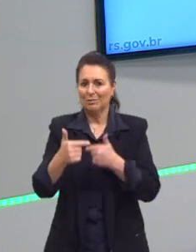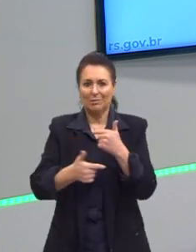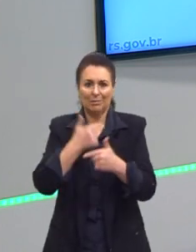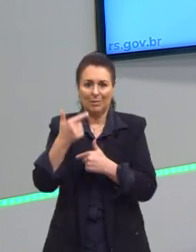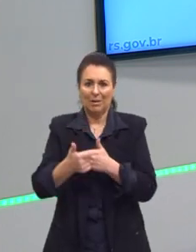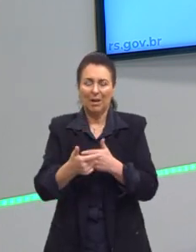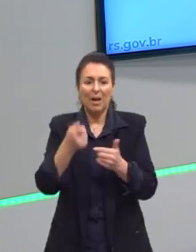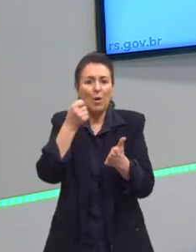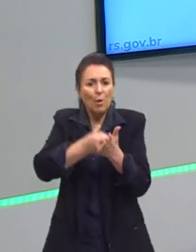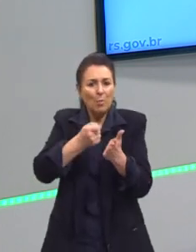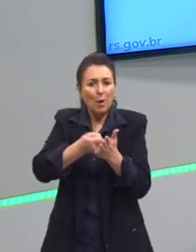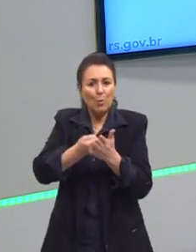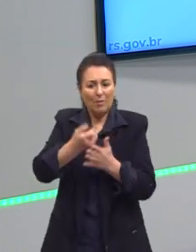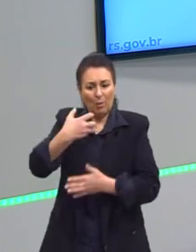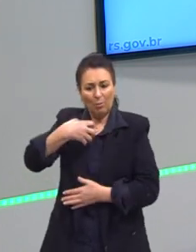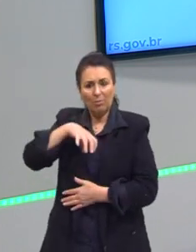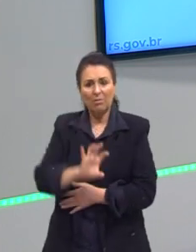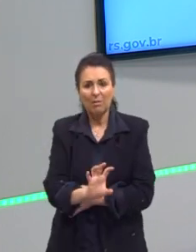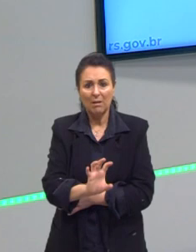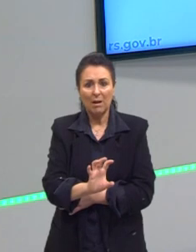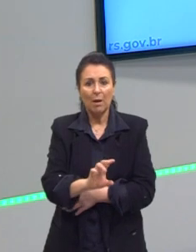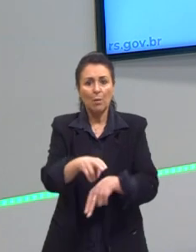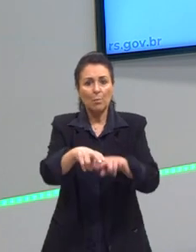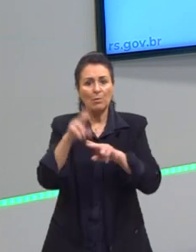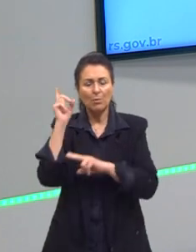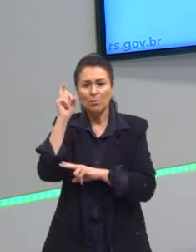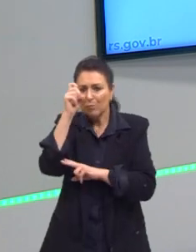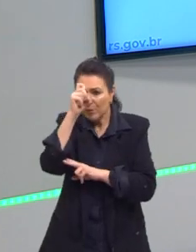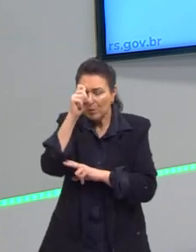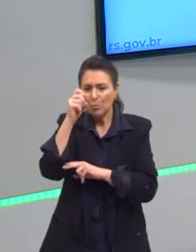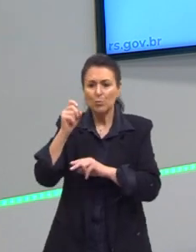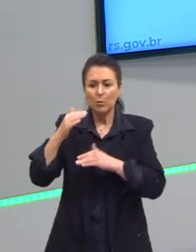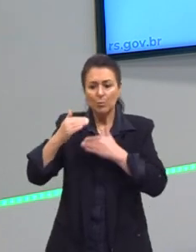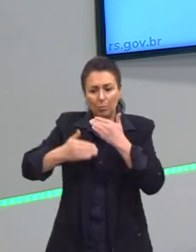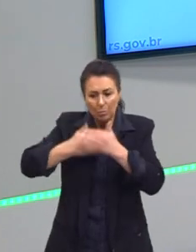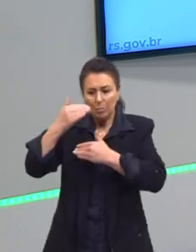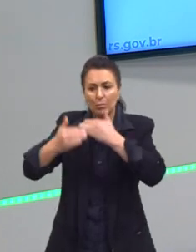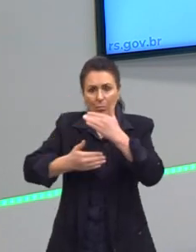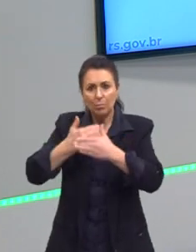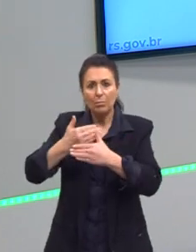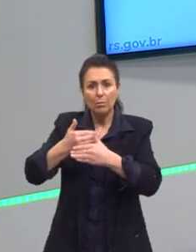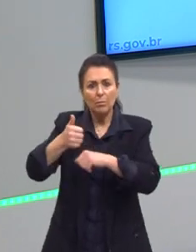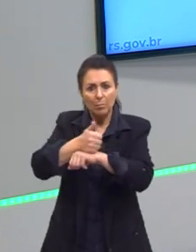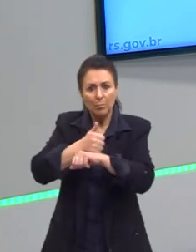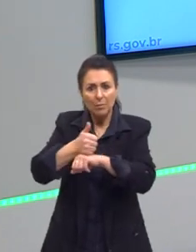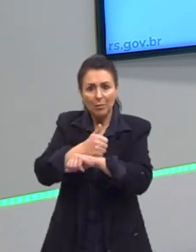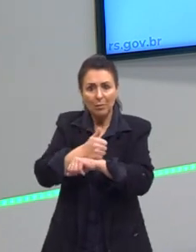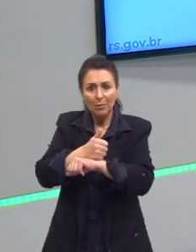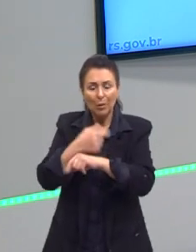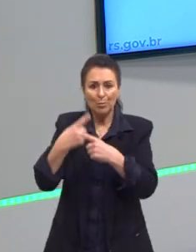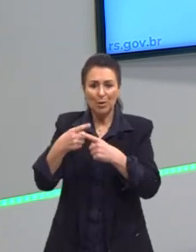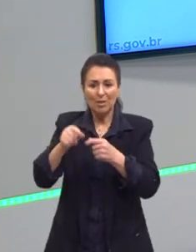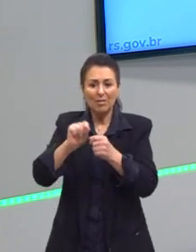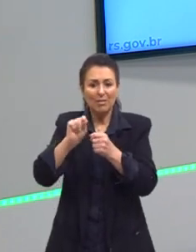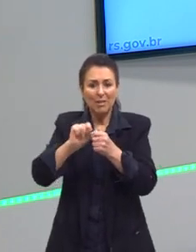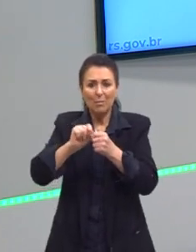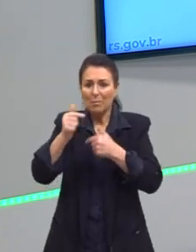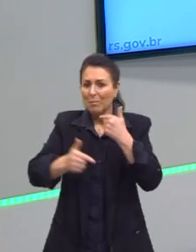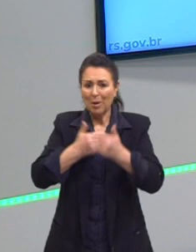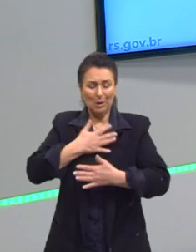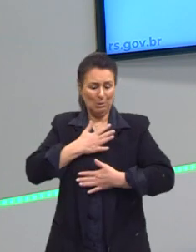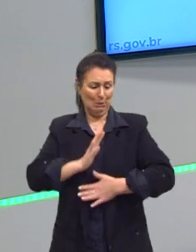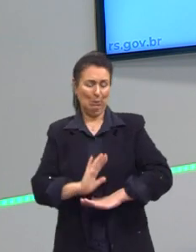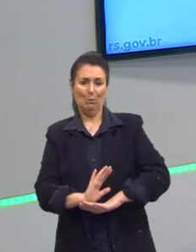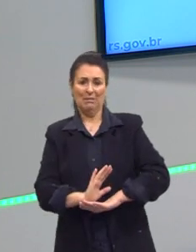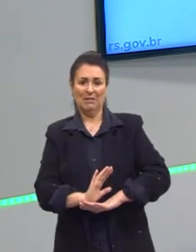luta contrária. E aí fica até uma dificuldade de evolução profissional. Então, claro, é uma sugestão. Sempre que você